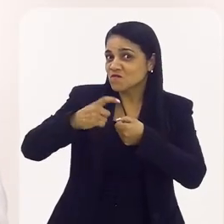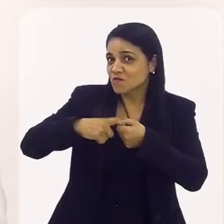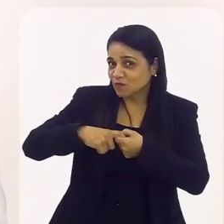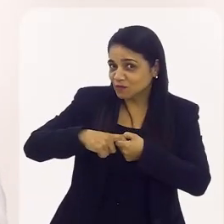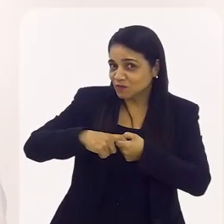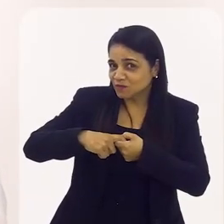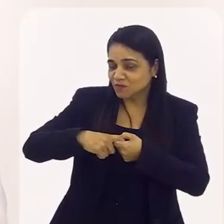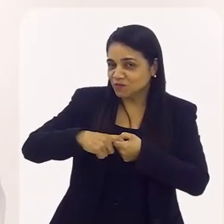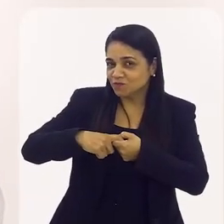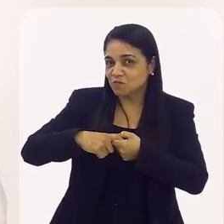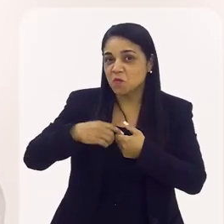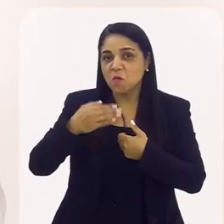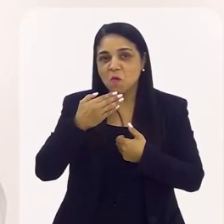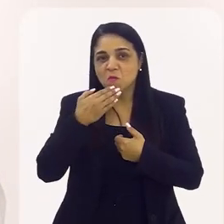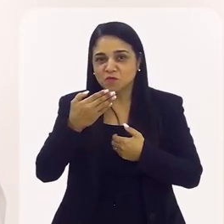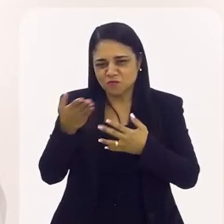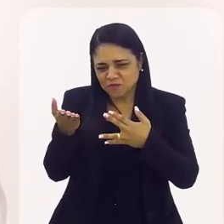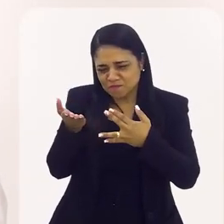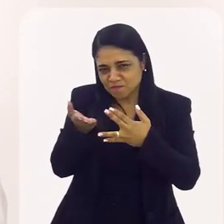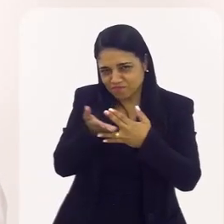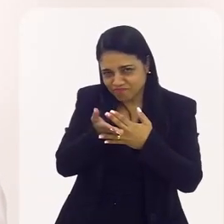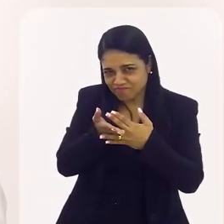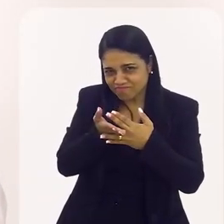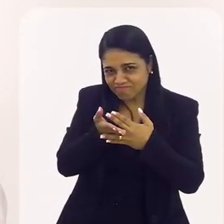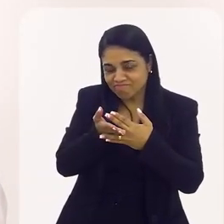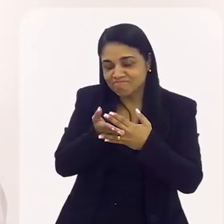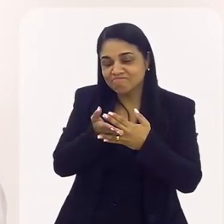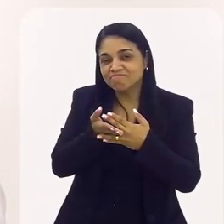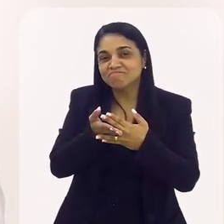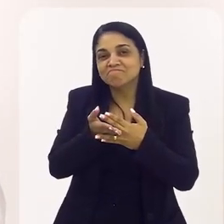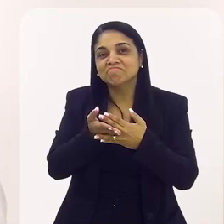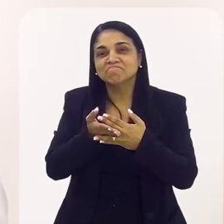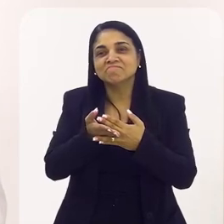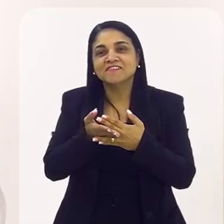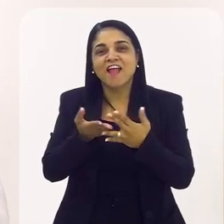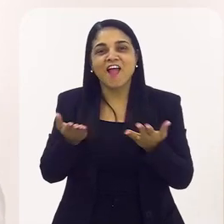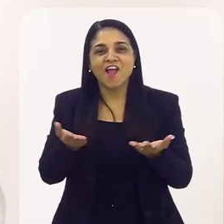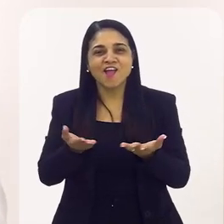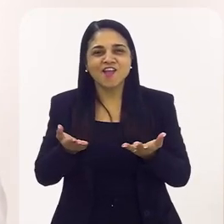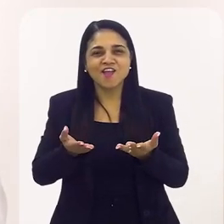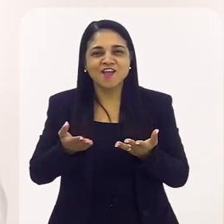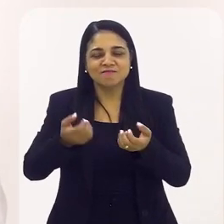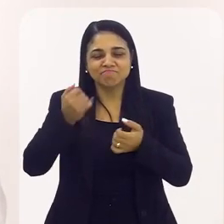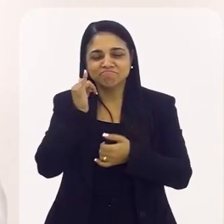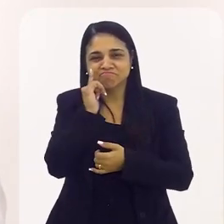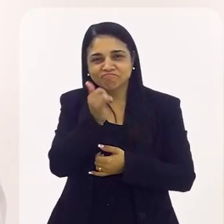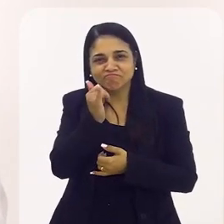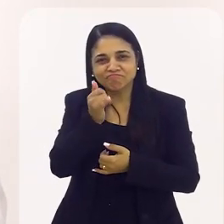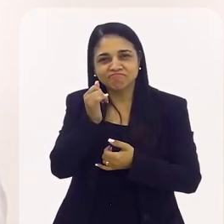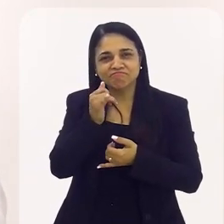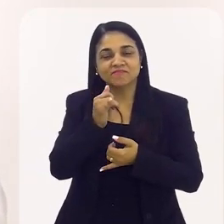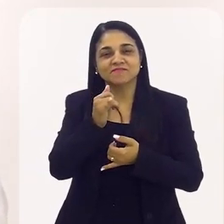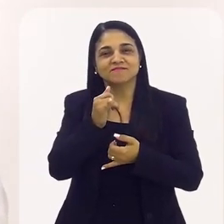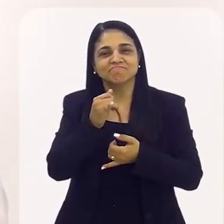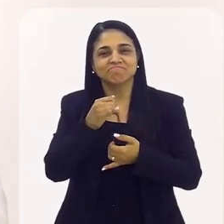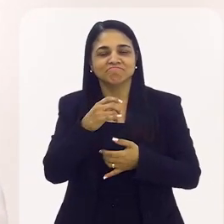Voltamos e eu pedi para dar uma paradinha ali naquela hora, porque agora a gente começa a falar de uma parte que